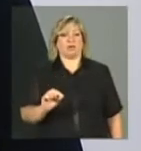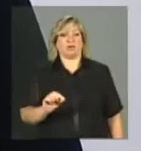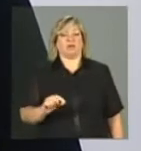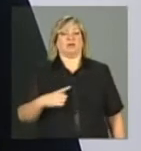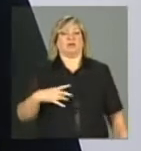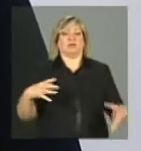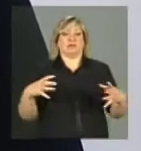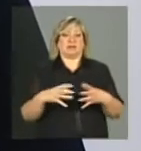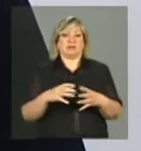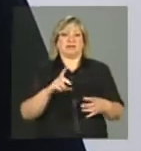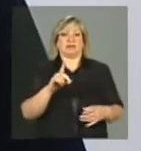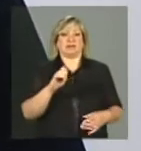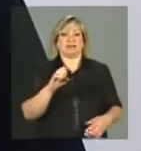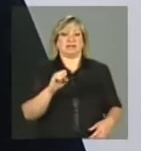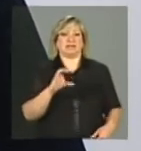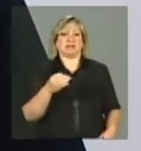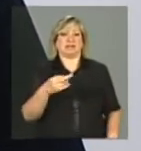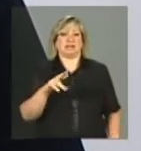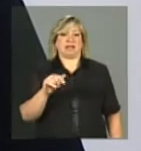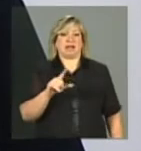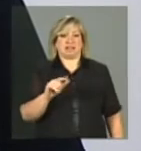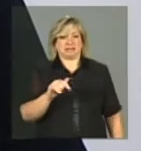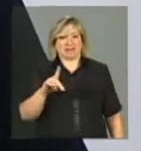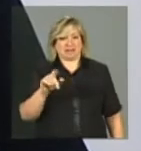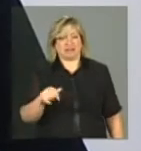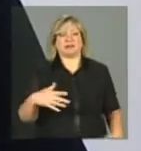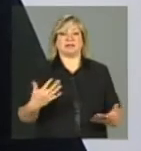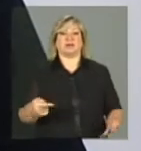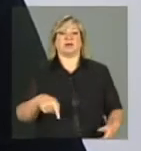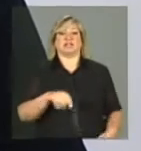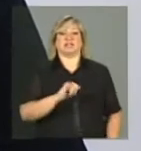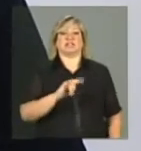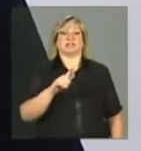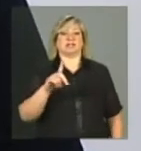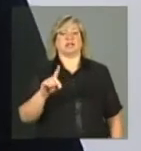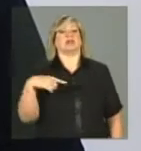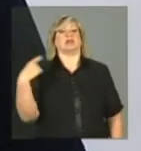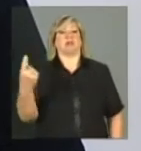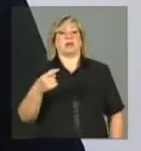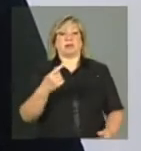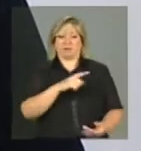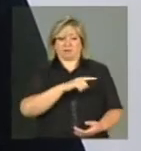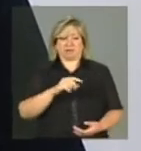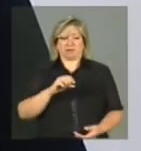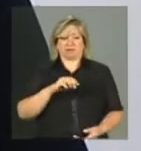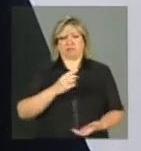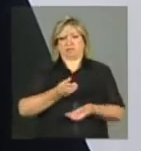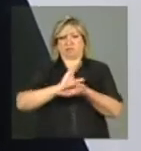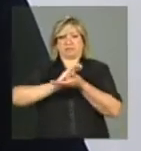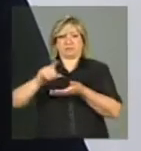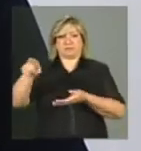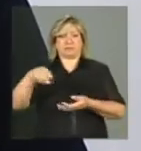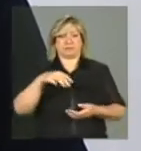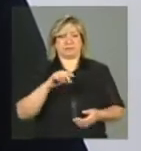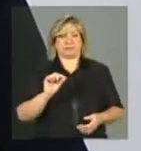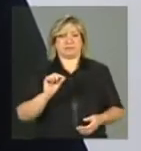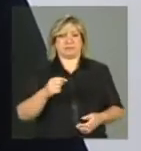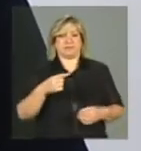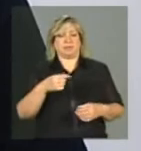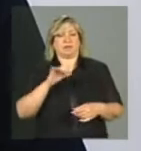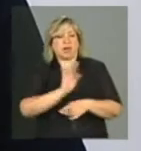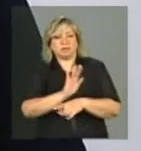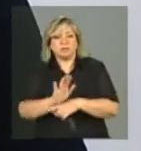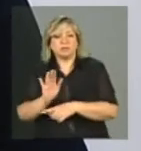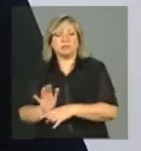aos municípios, devido ao trabalho de gestão dos operadores, da educação, da saúde,